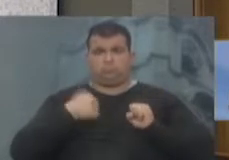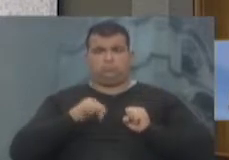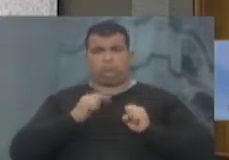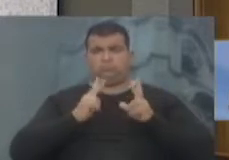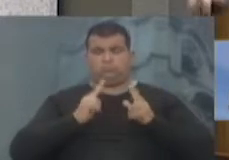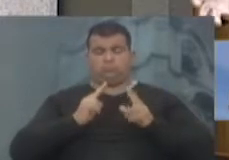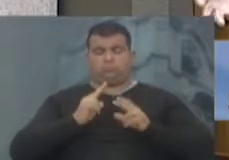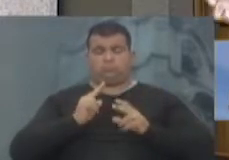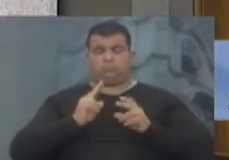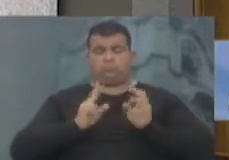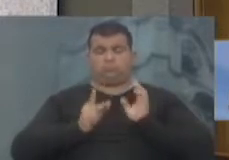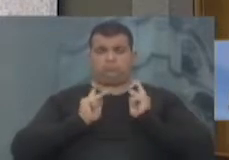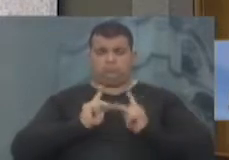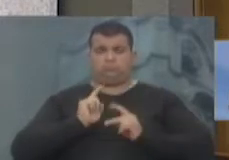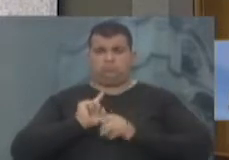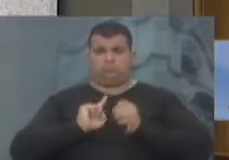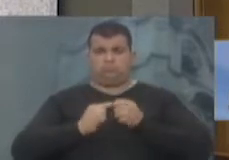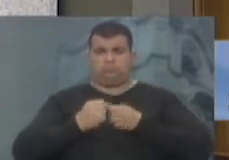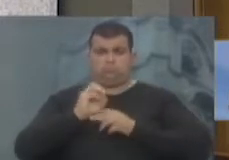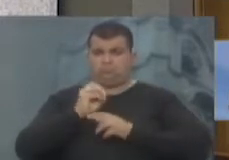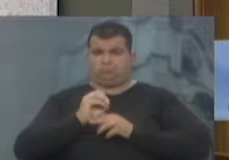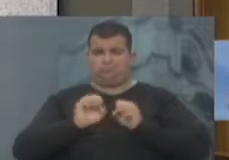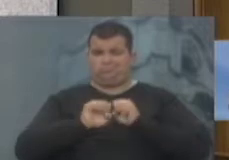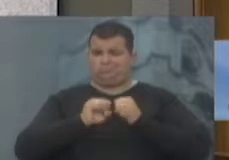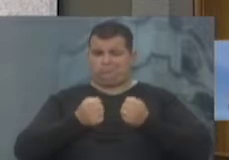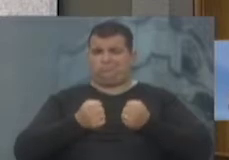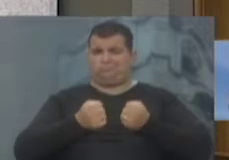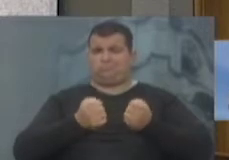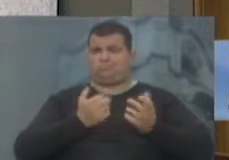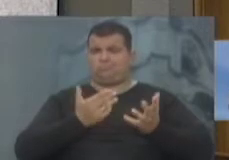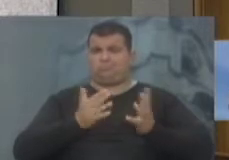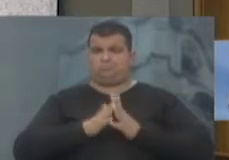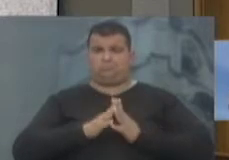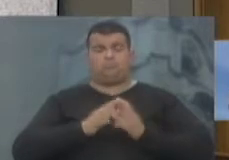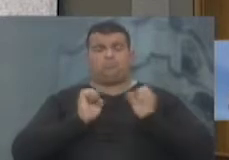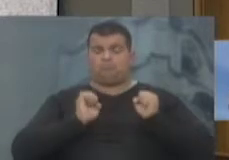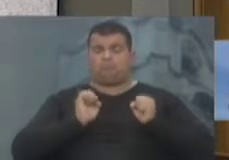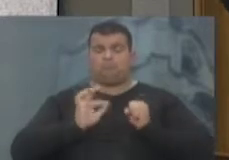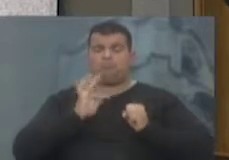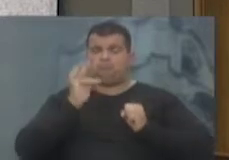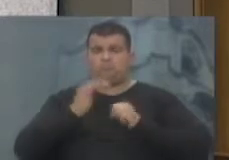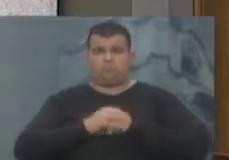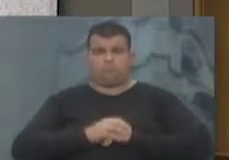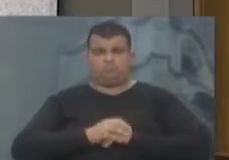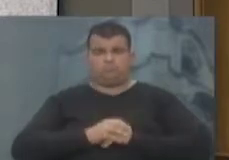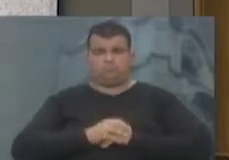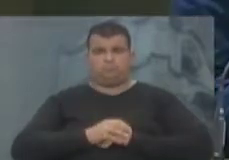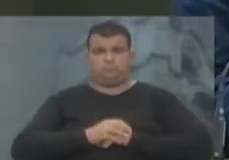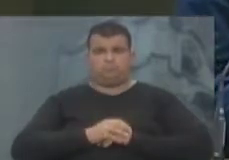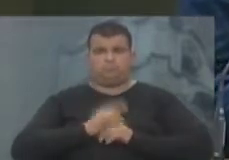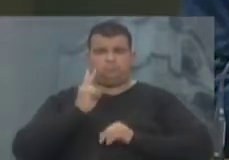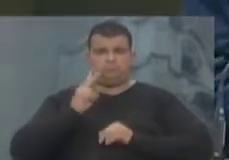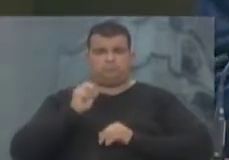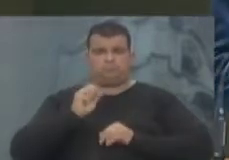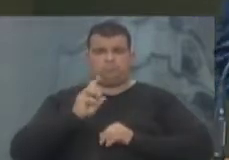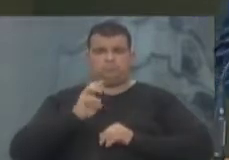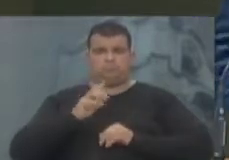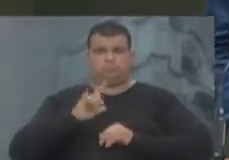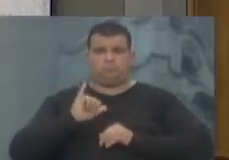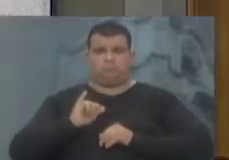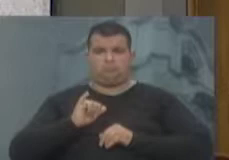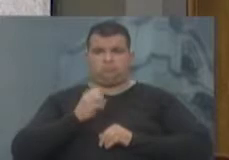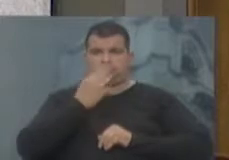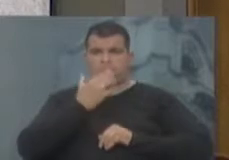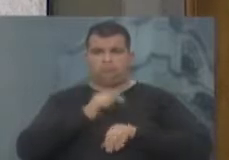mesmos, os porto-alegrenses, estragam essa possibilidade. Vereador Adelir. em